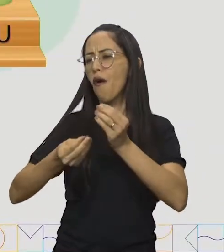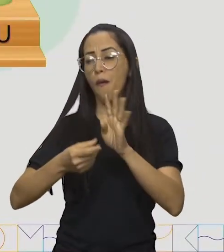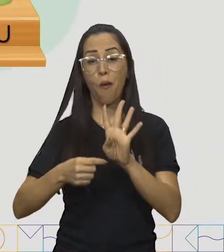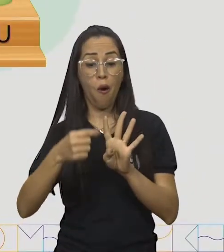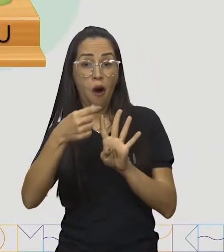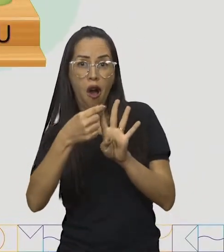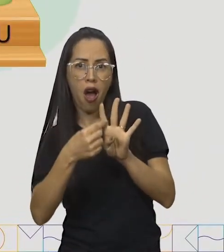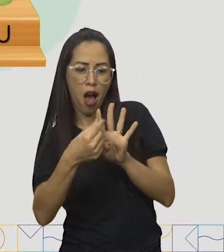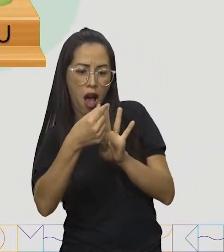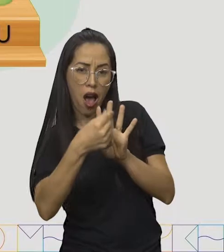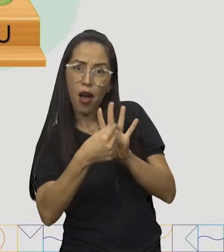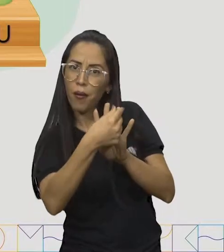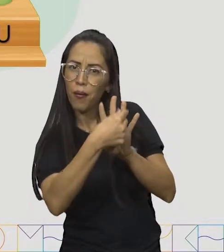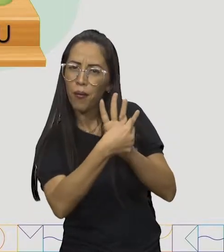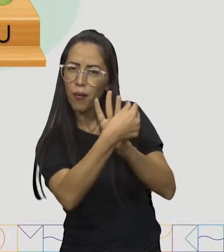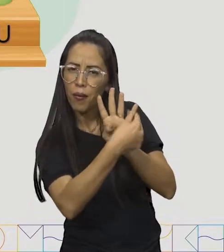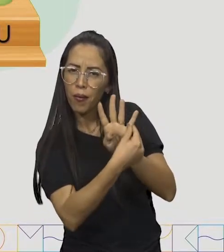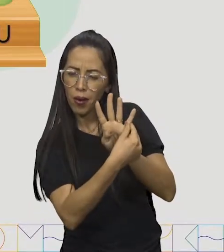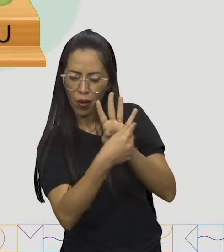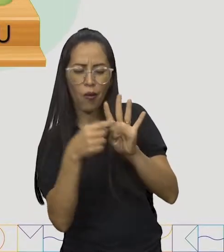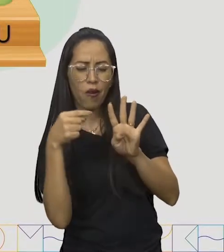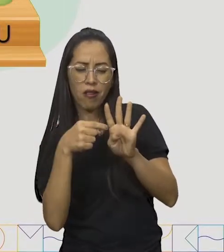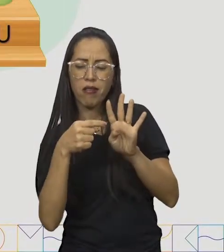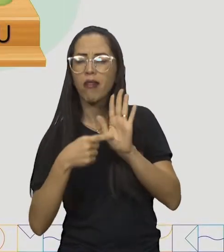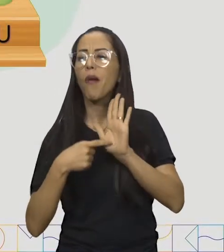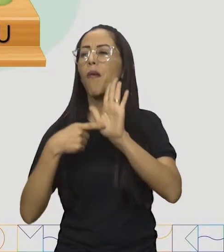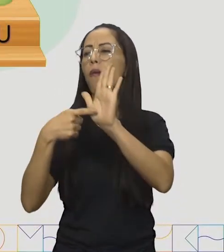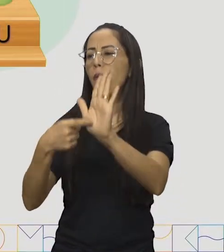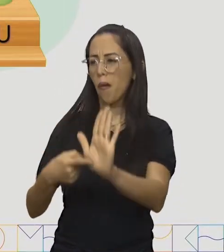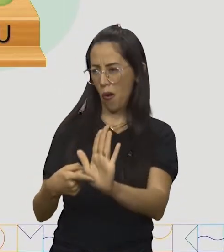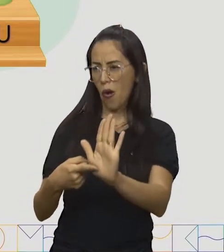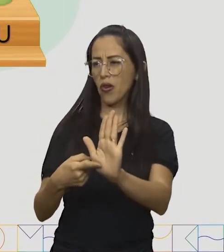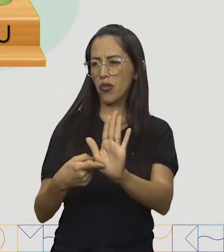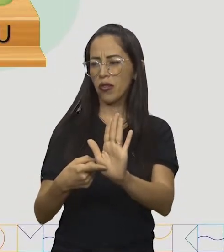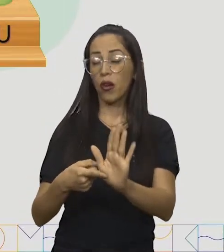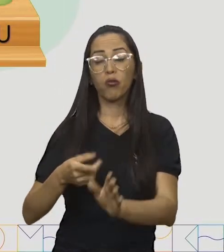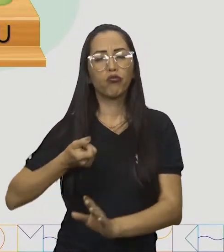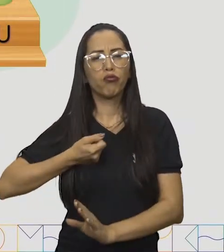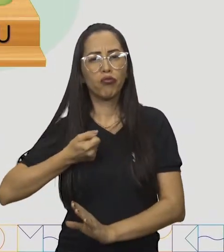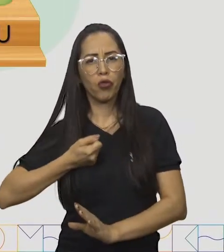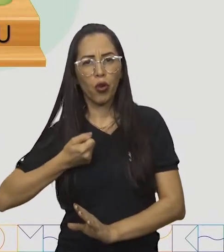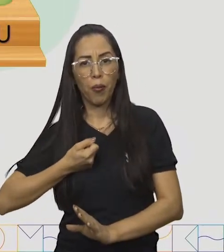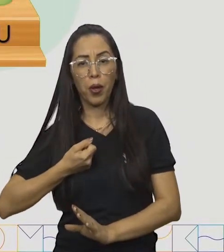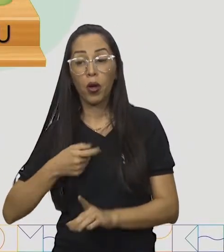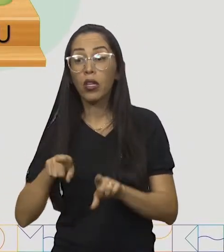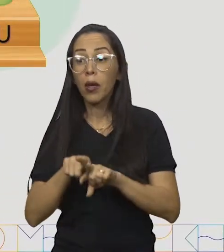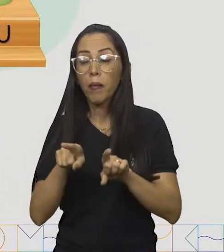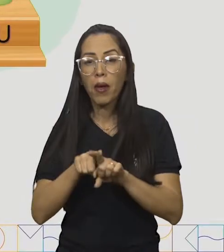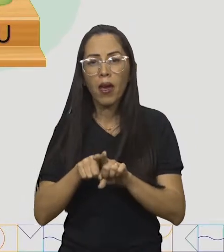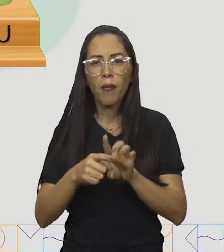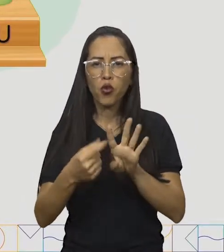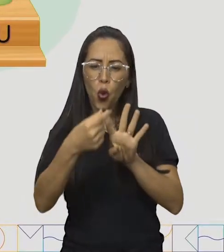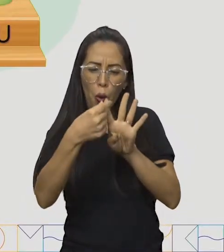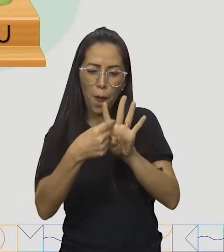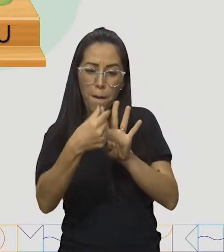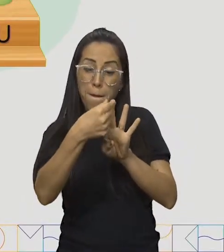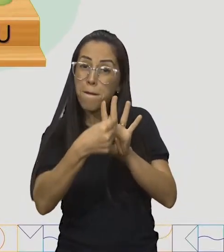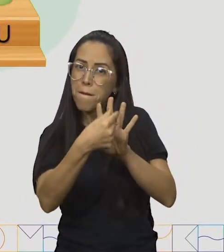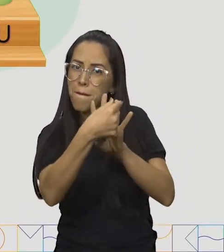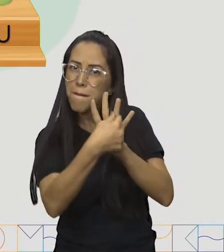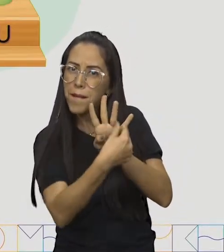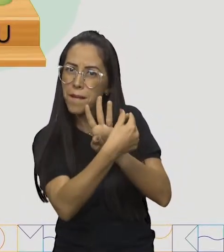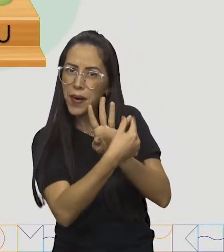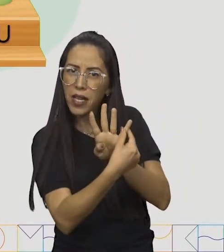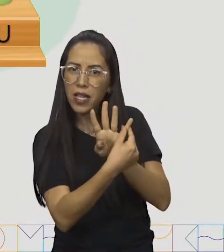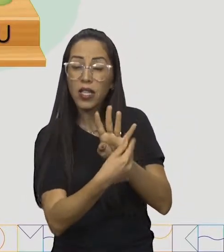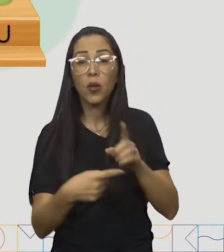disse que o ábaco representa a posição dos números e mostrou os pinos para colocar as argolas. No